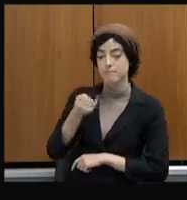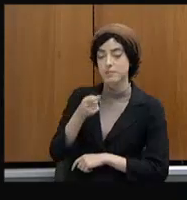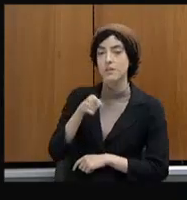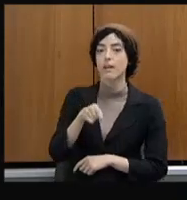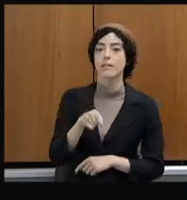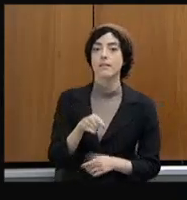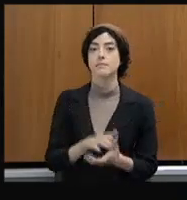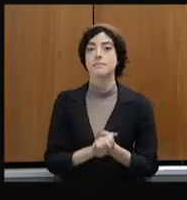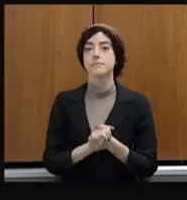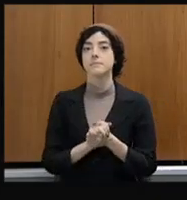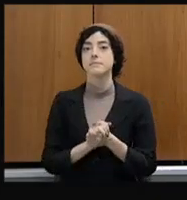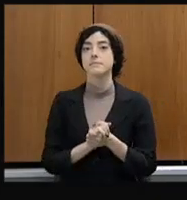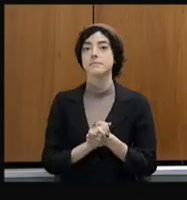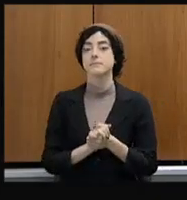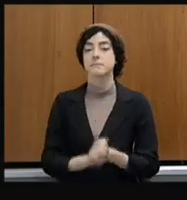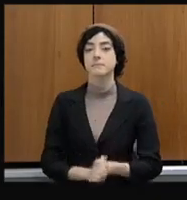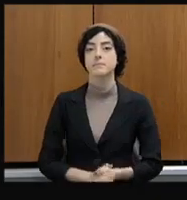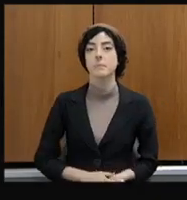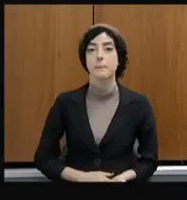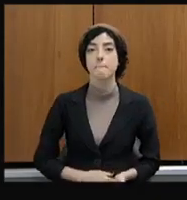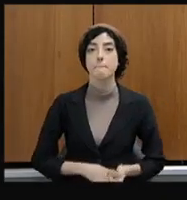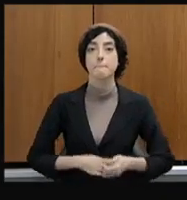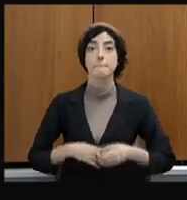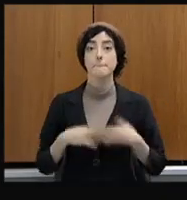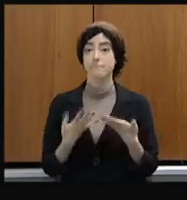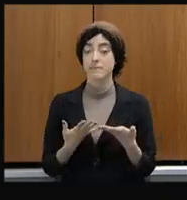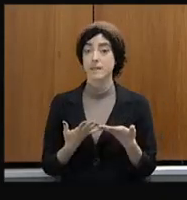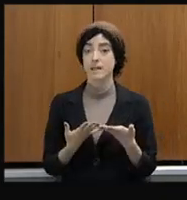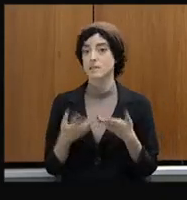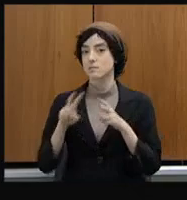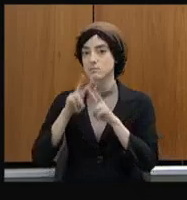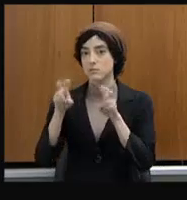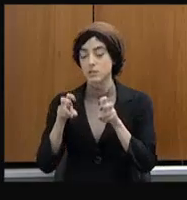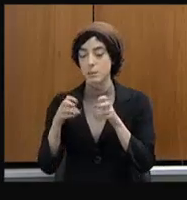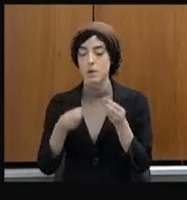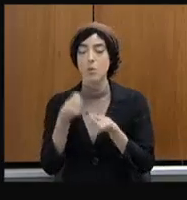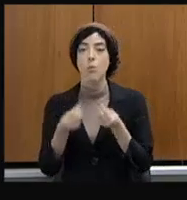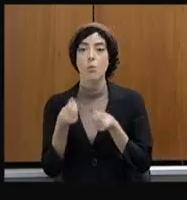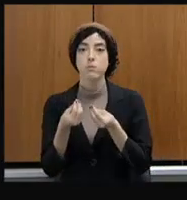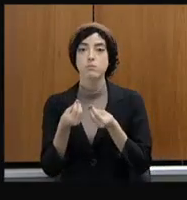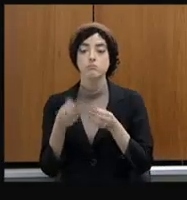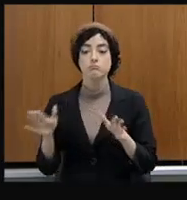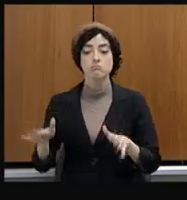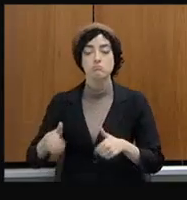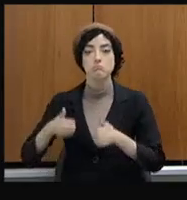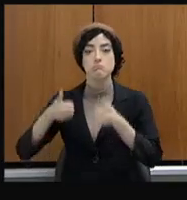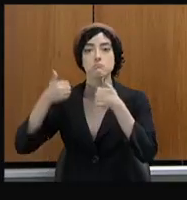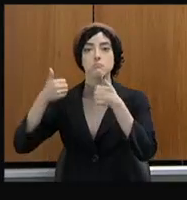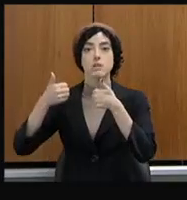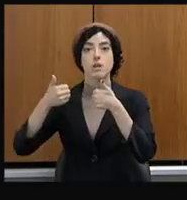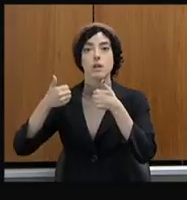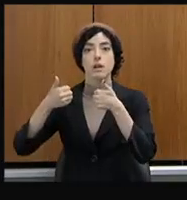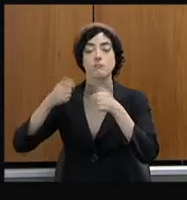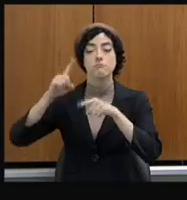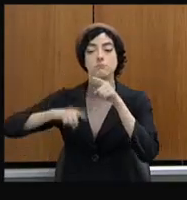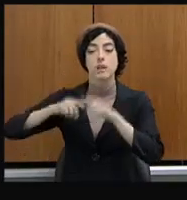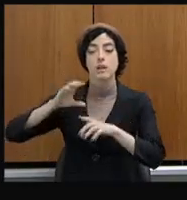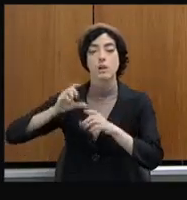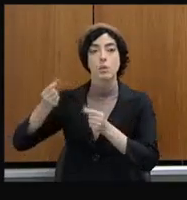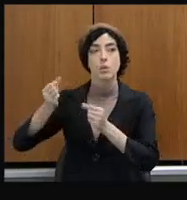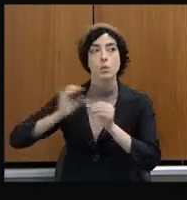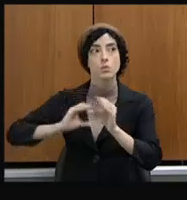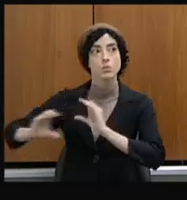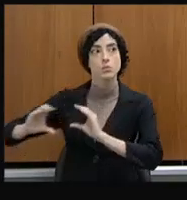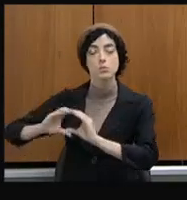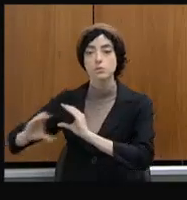respeito da utilização e da gestão dos recursos recebidos. Isso foi de muita importância. mas eu